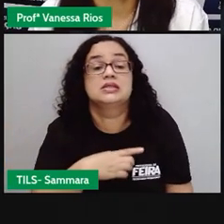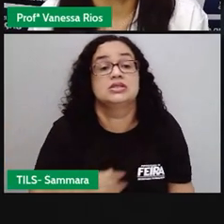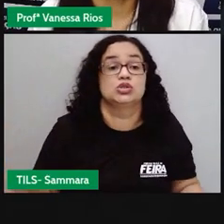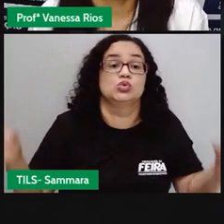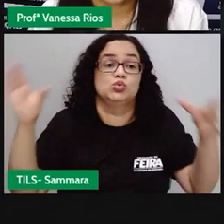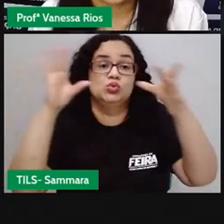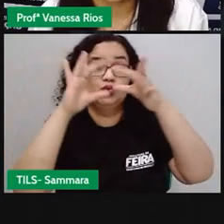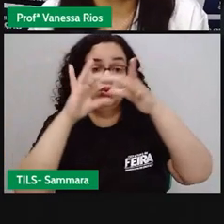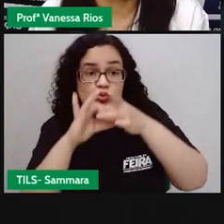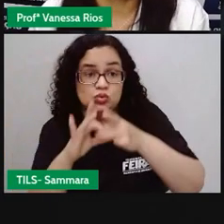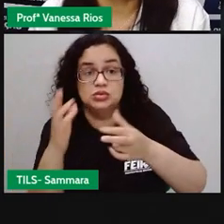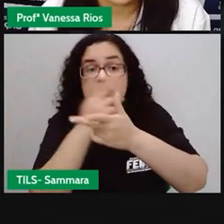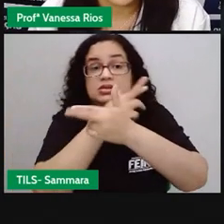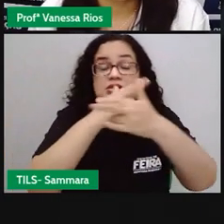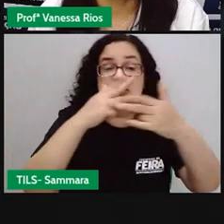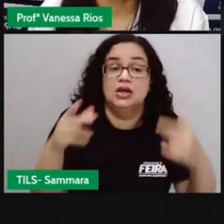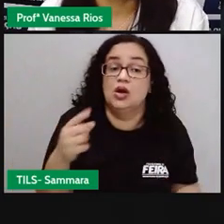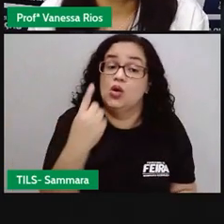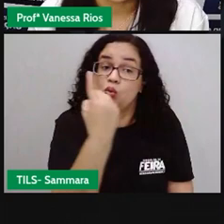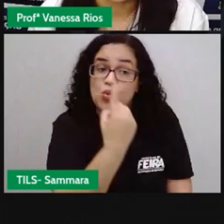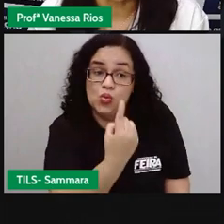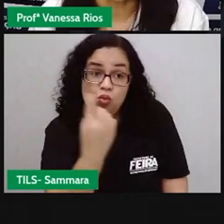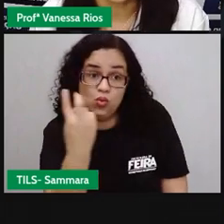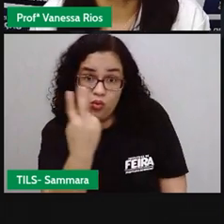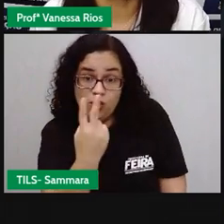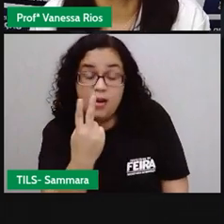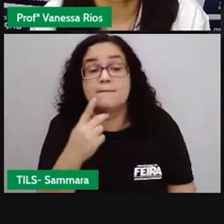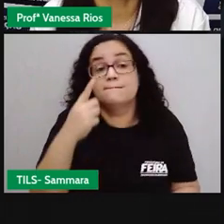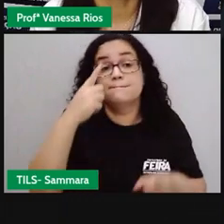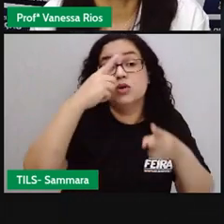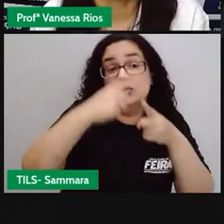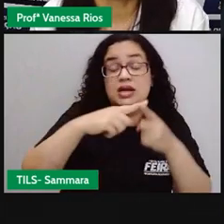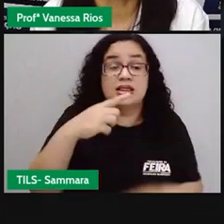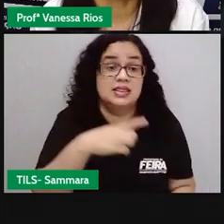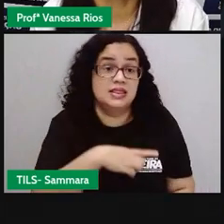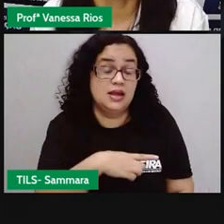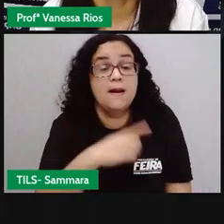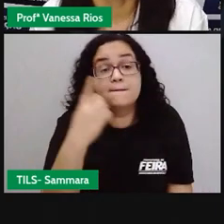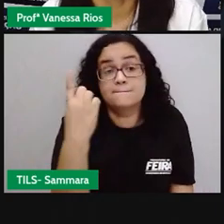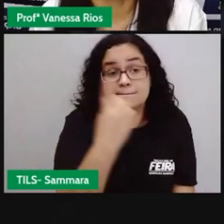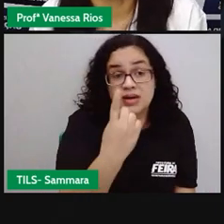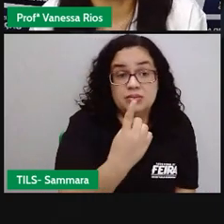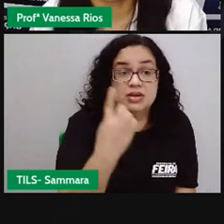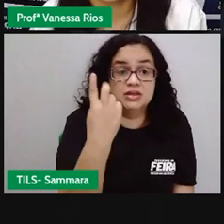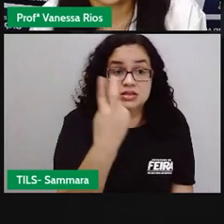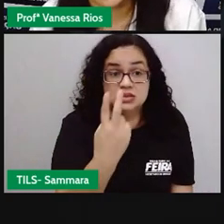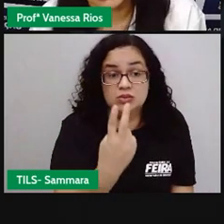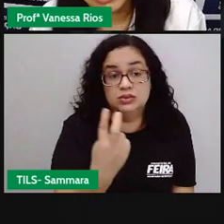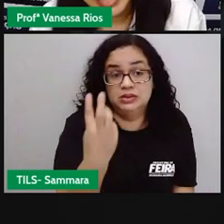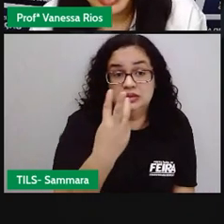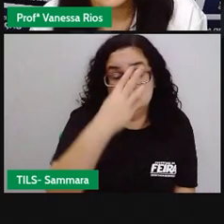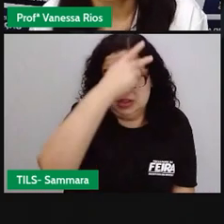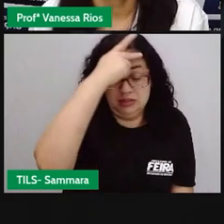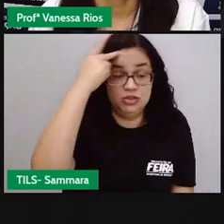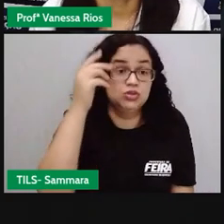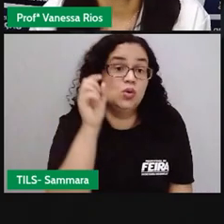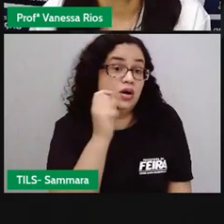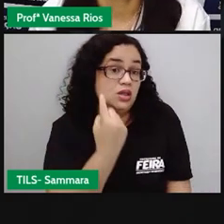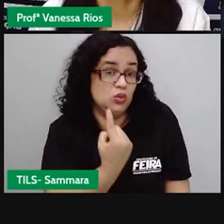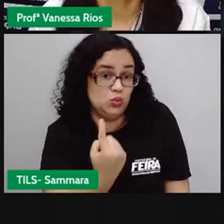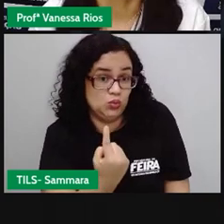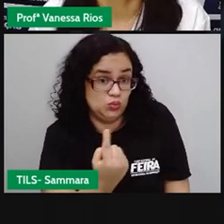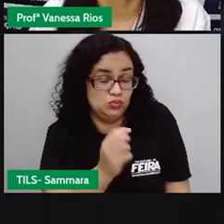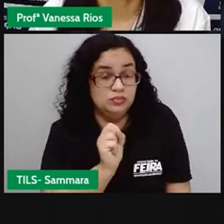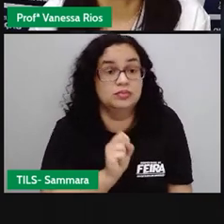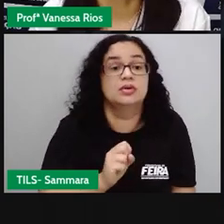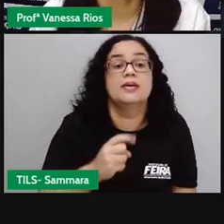associado ao plural e ao singular, porque existem aí primeira, segunda e terceira pessoa do singular e